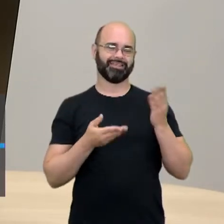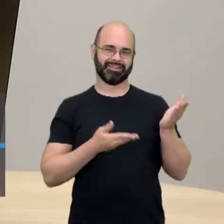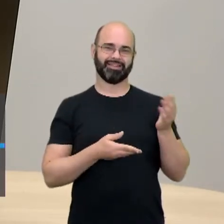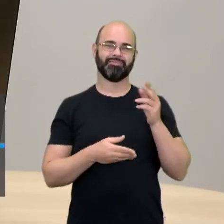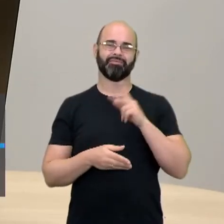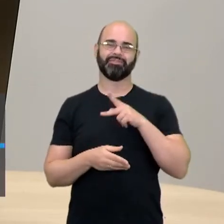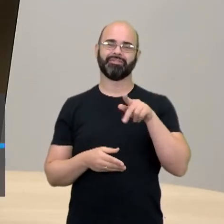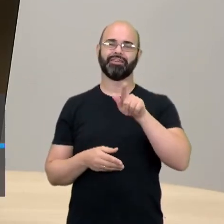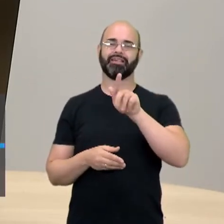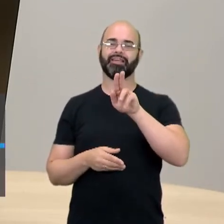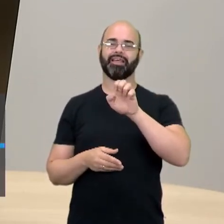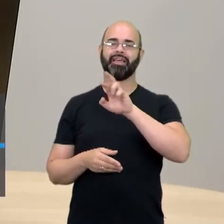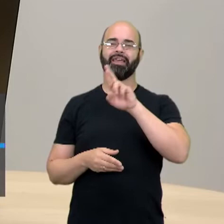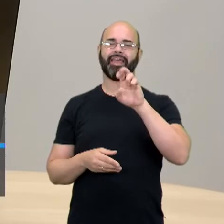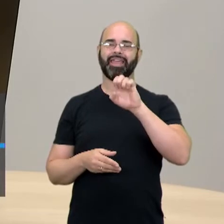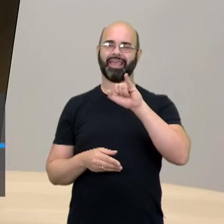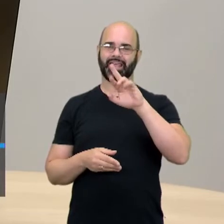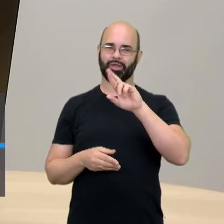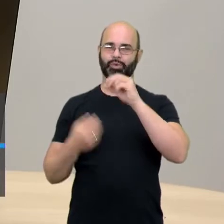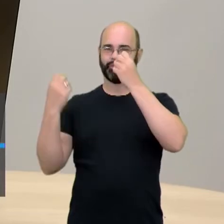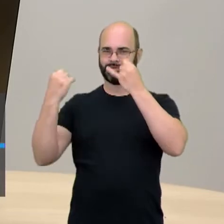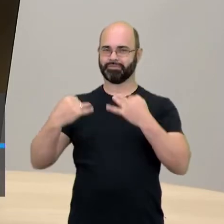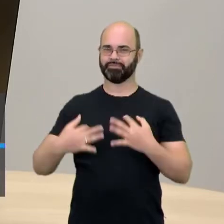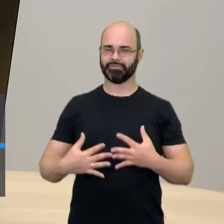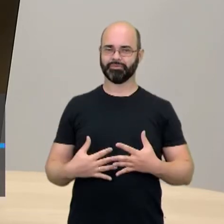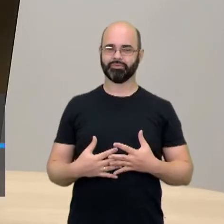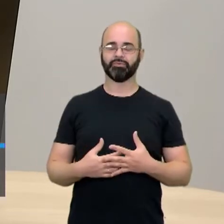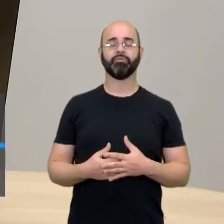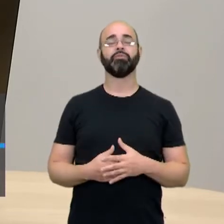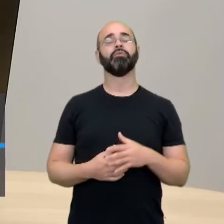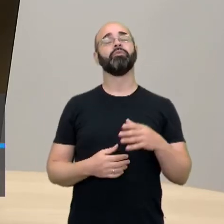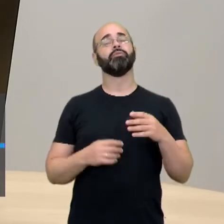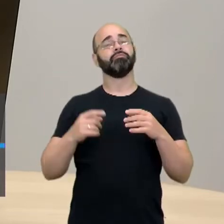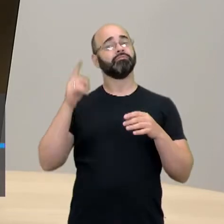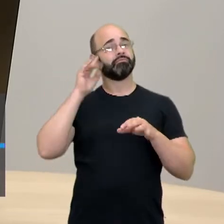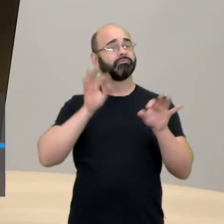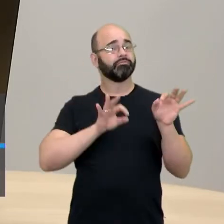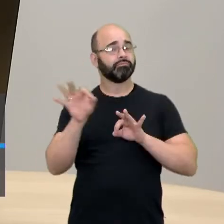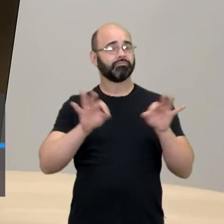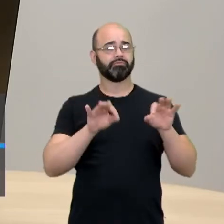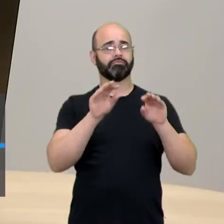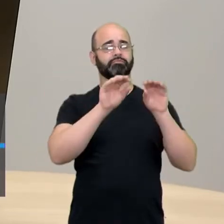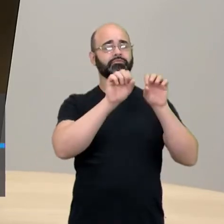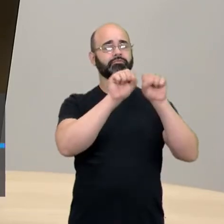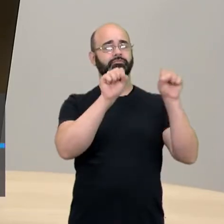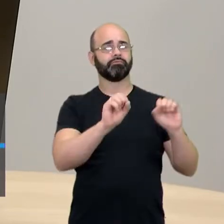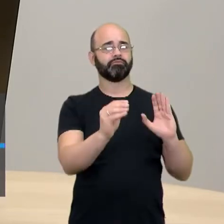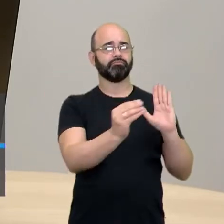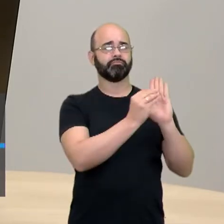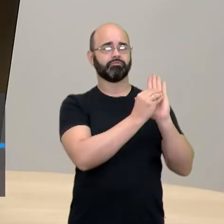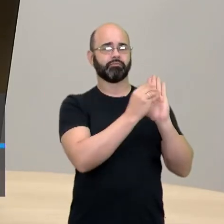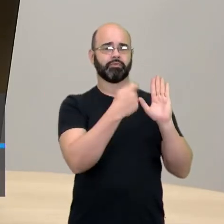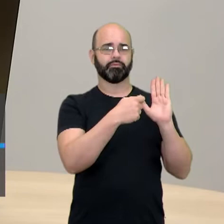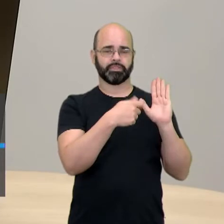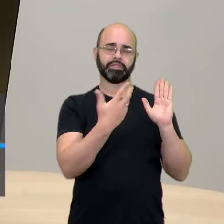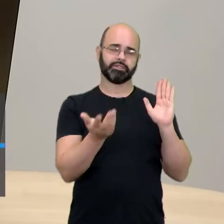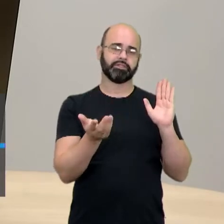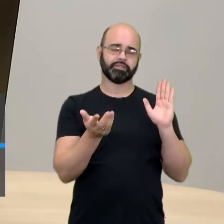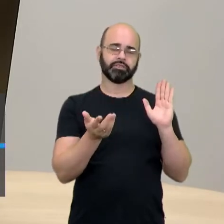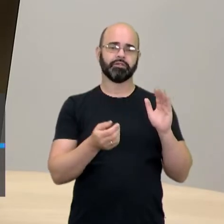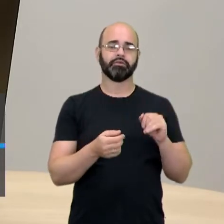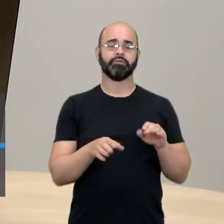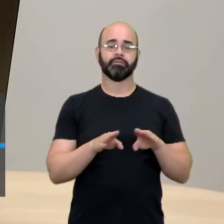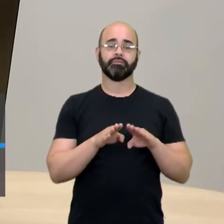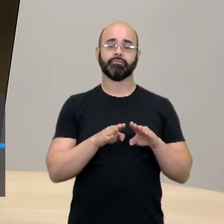pelo Centro de Mídias, eles precisam de alguma forma ser organizados, ser sistematizados e, por que não, também ser